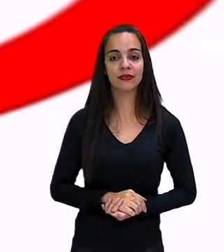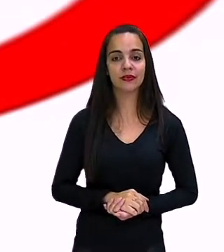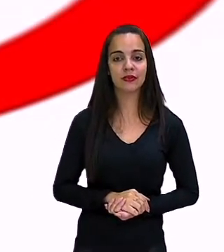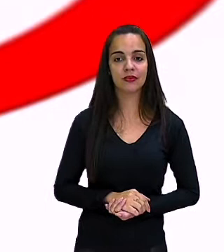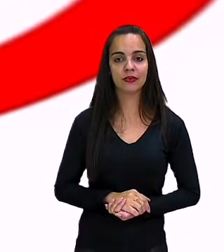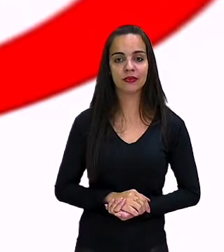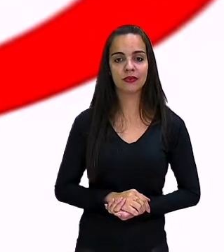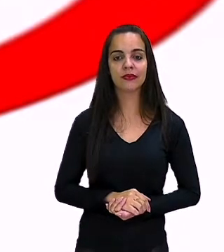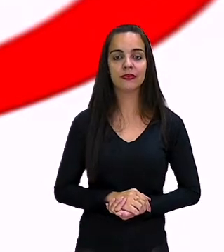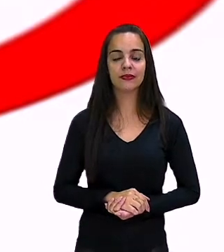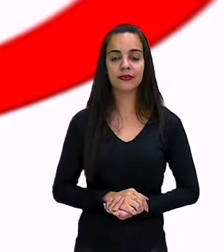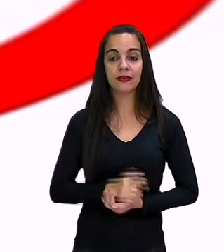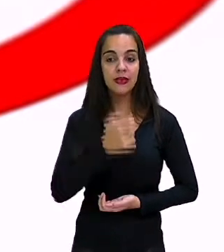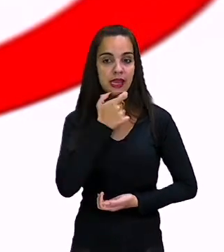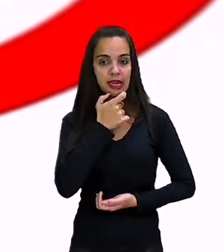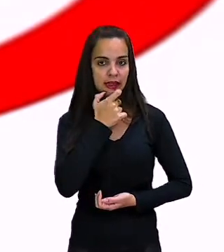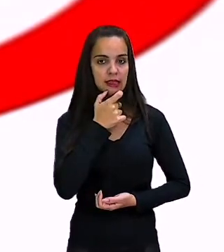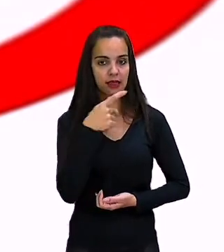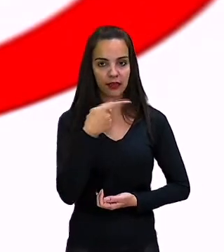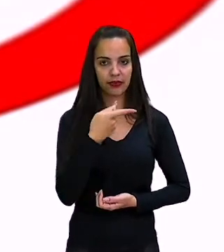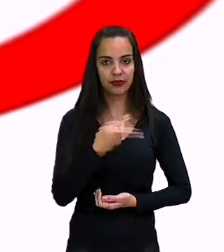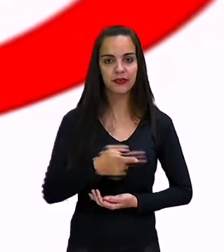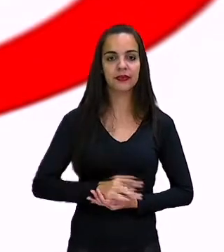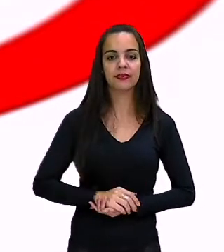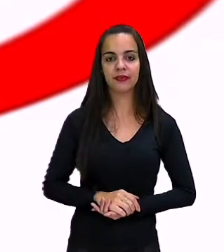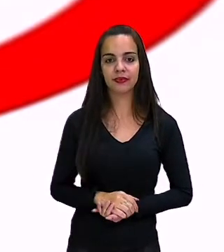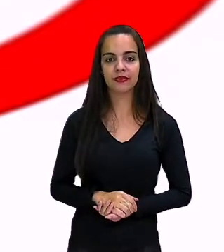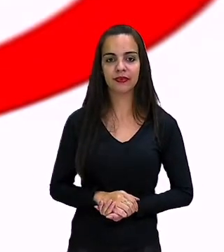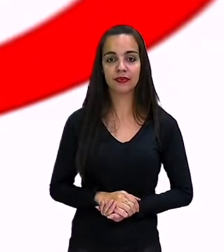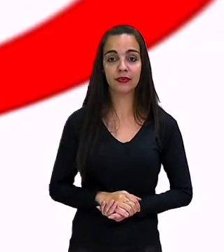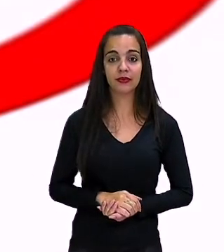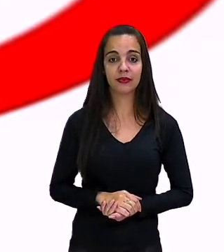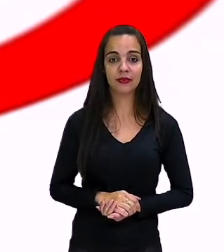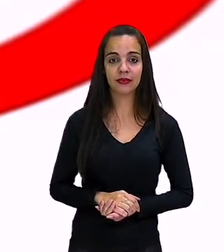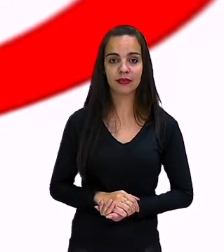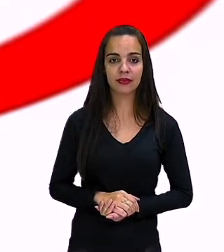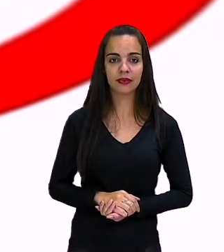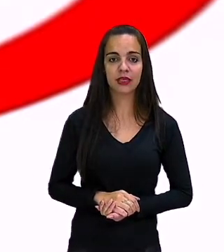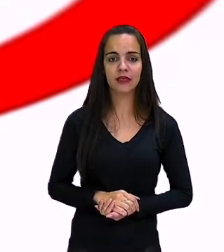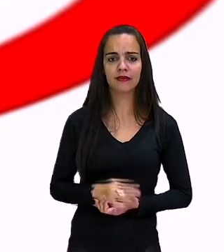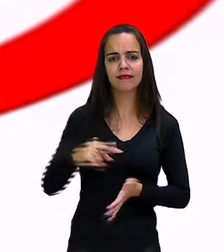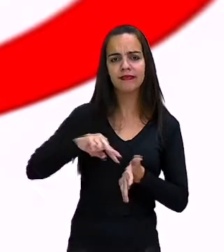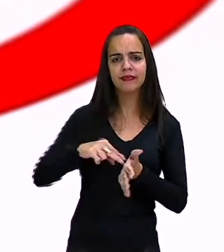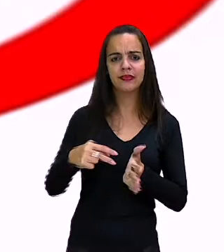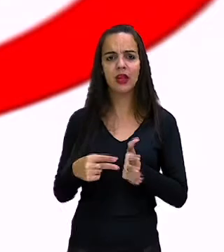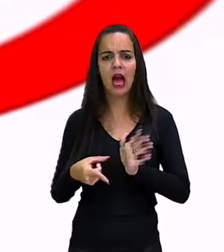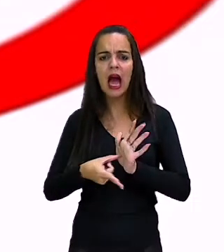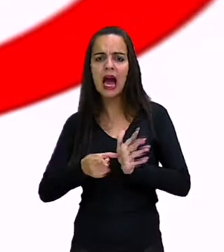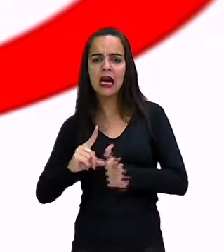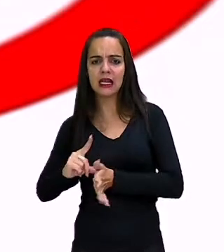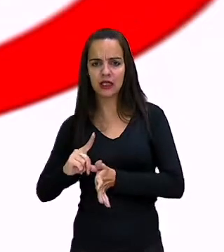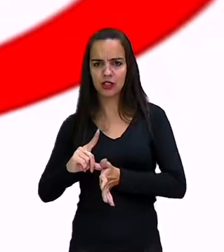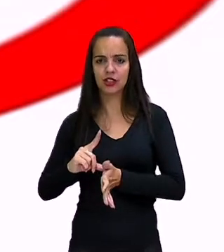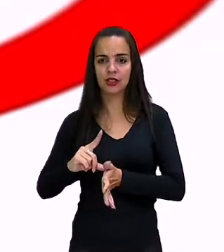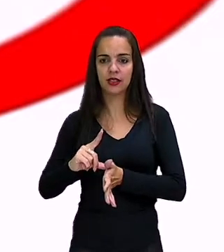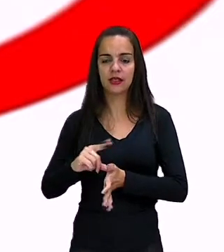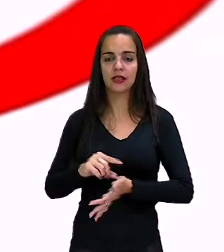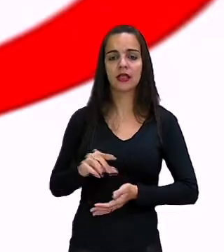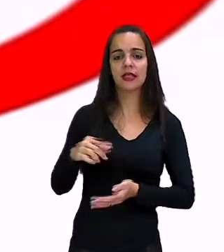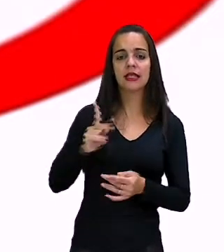didn't, it won't, did not, does not,